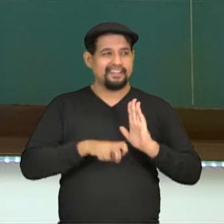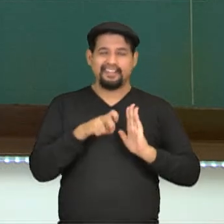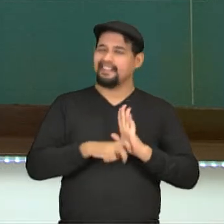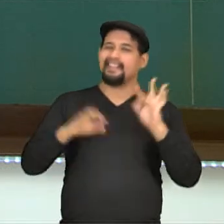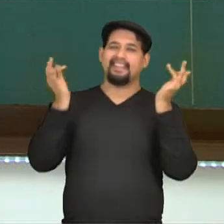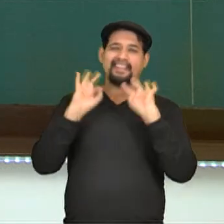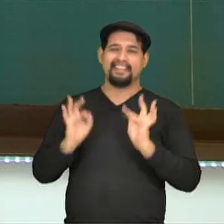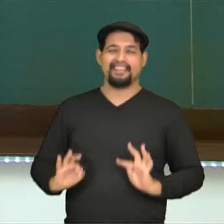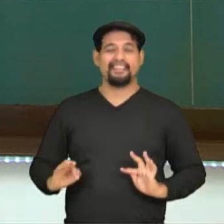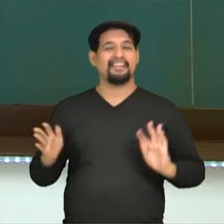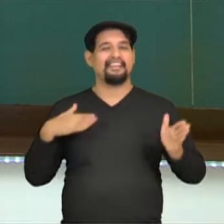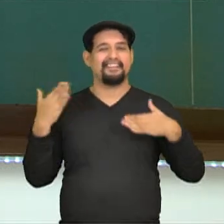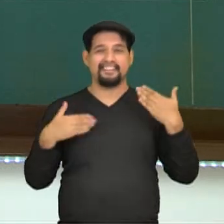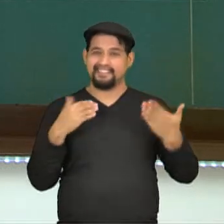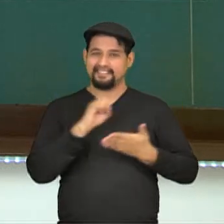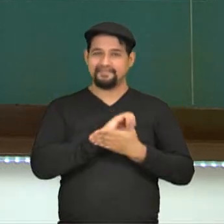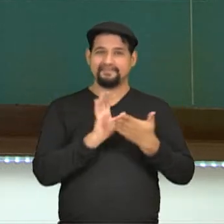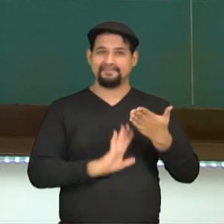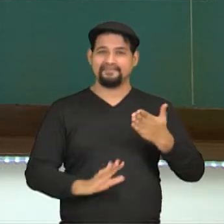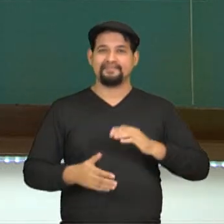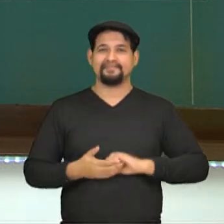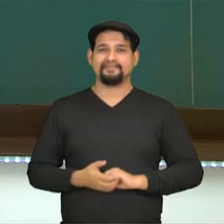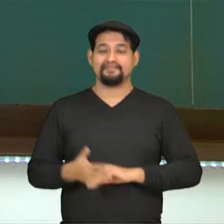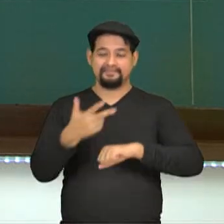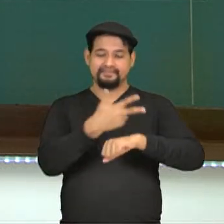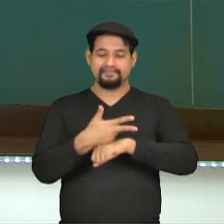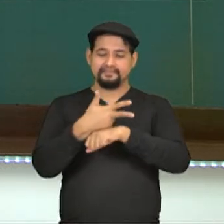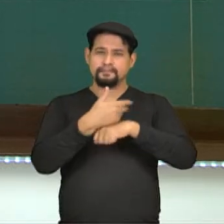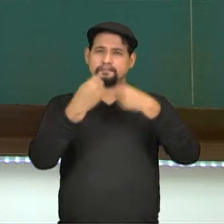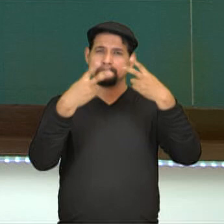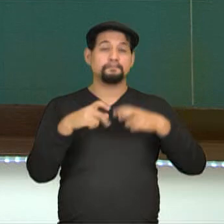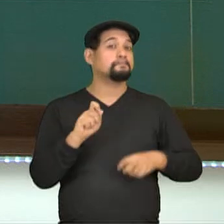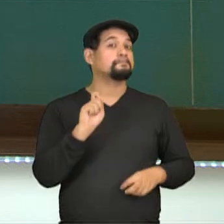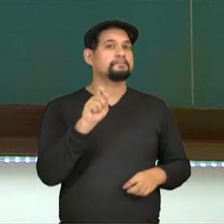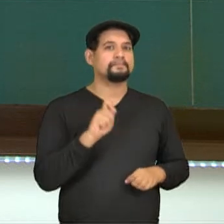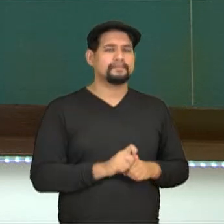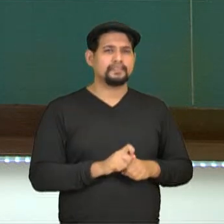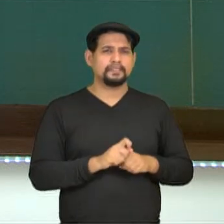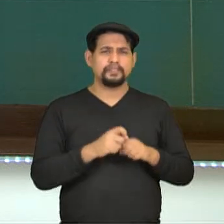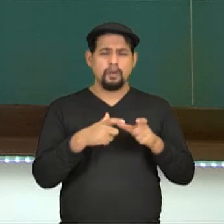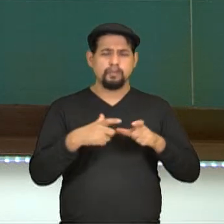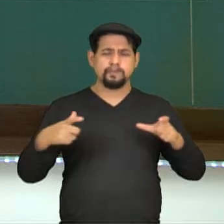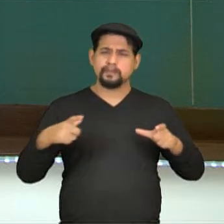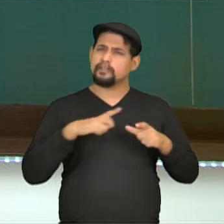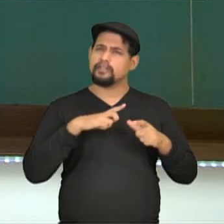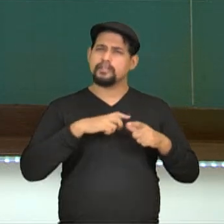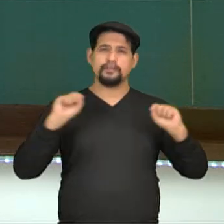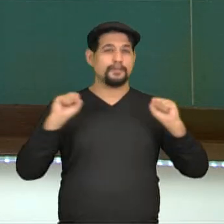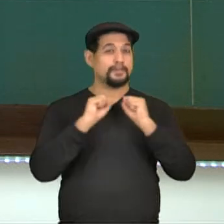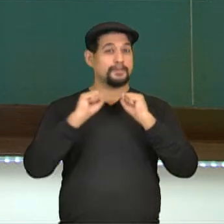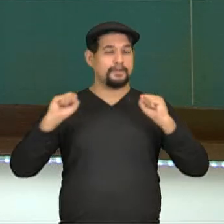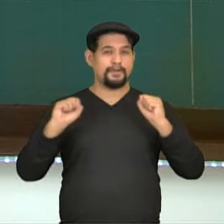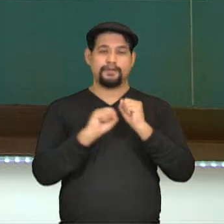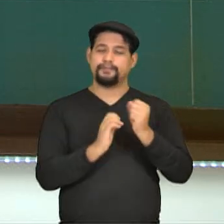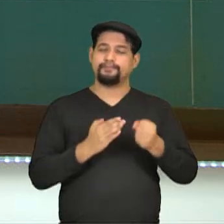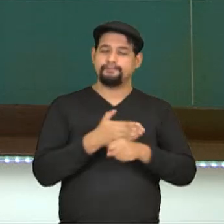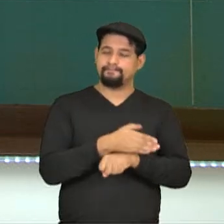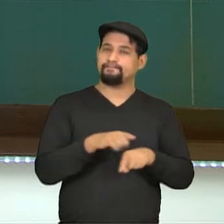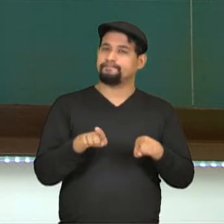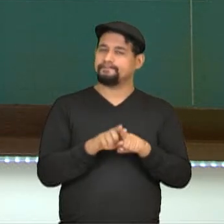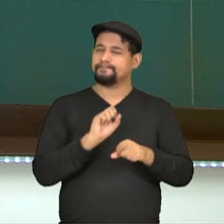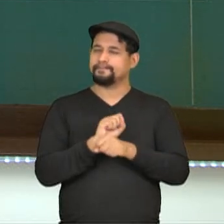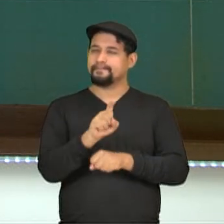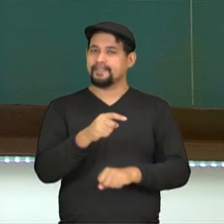bastante com a atividade. Nesse vídeo nós falamos sobre as dimensões de esporte, o esporte de participação.